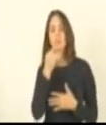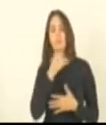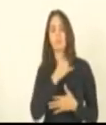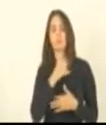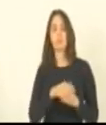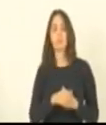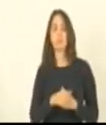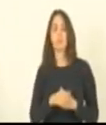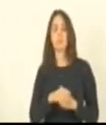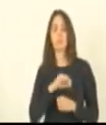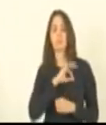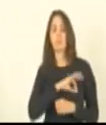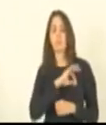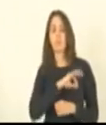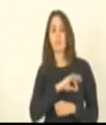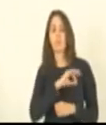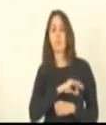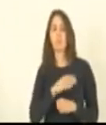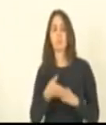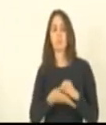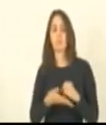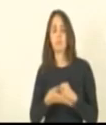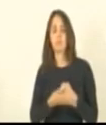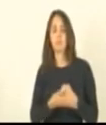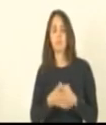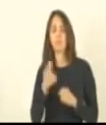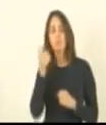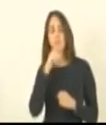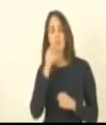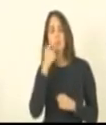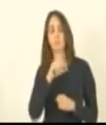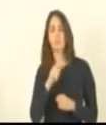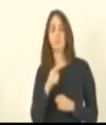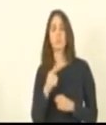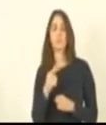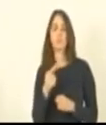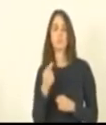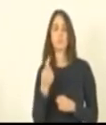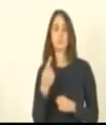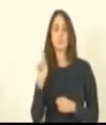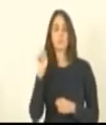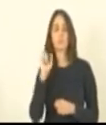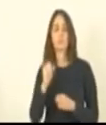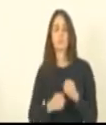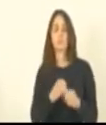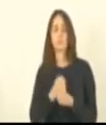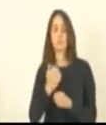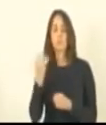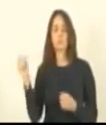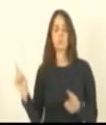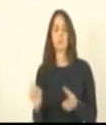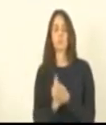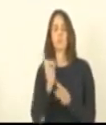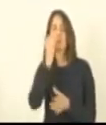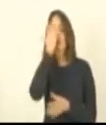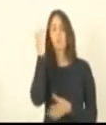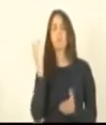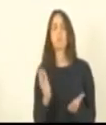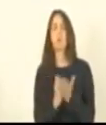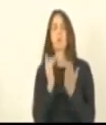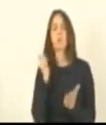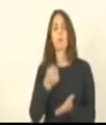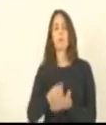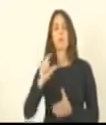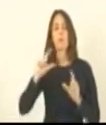de salário mínimo até 3 salários mínimos nós conseguimos incluir ao longo desses últimos anos muita gente pobre para que pudesse pagar menos nas